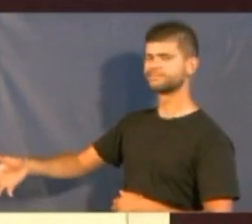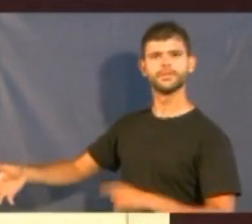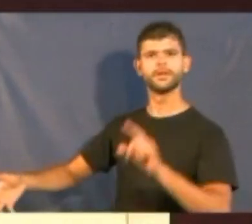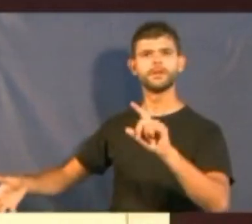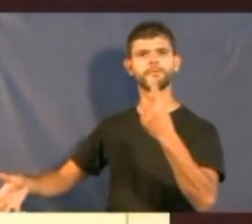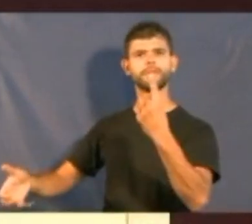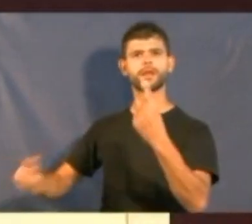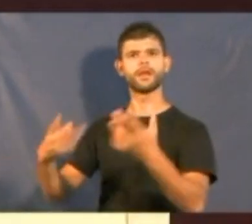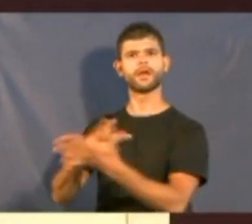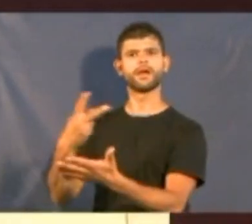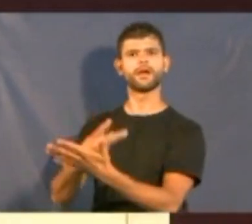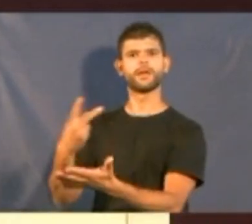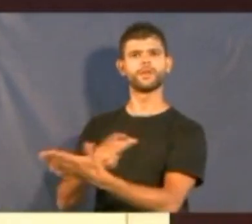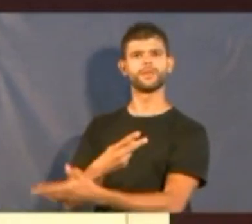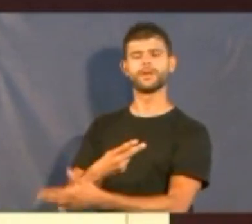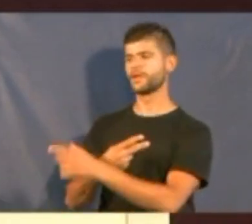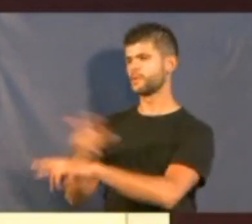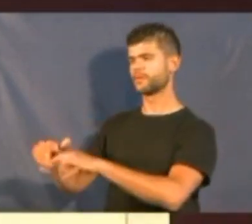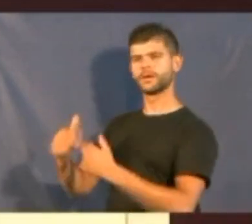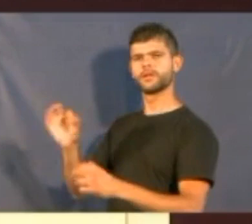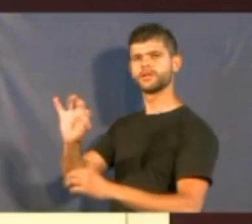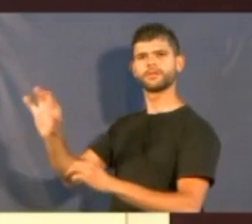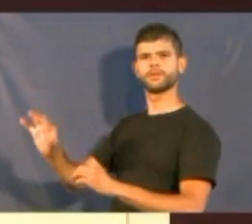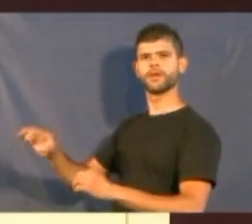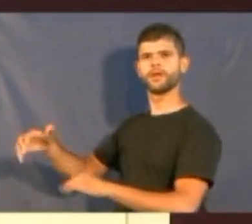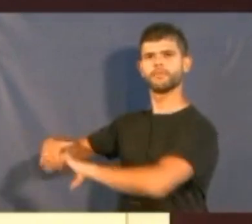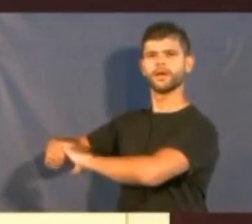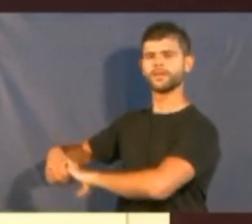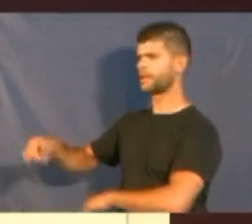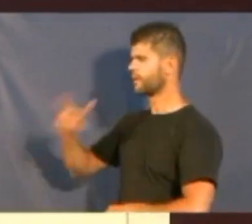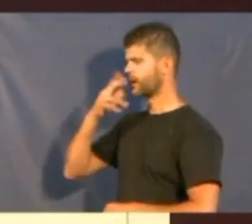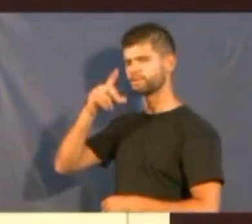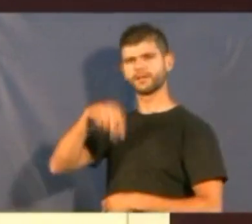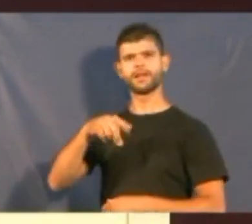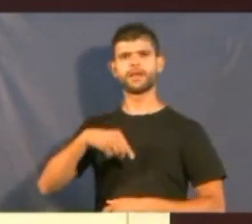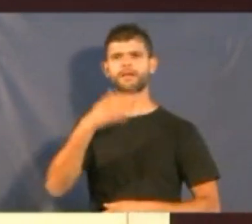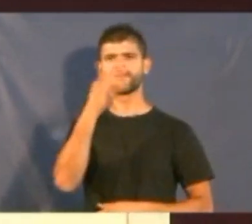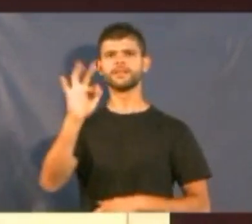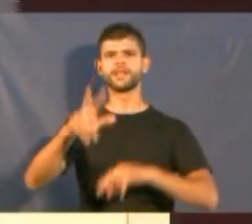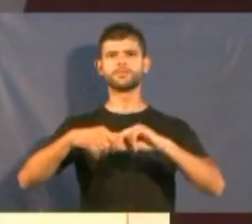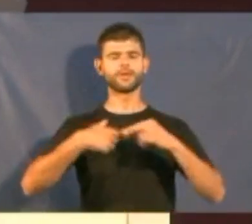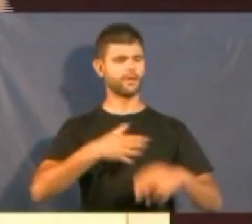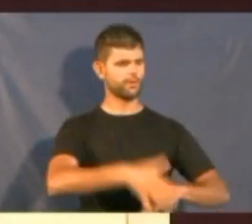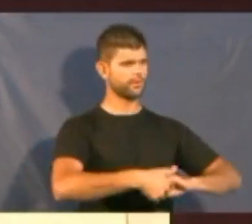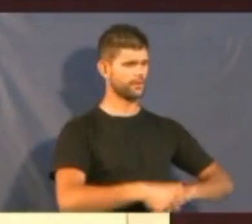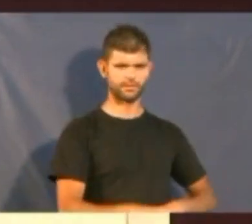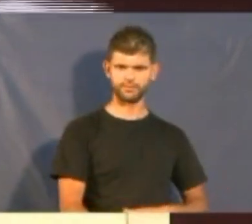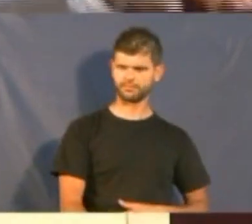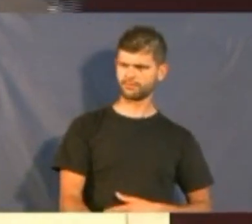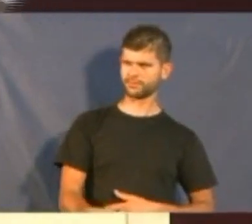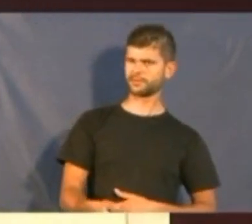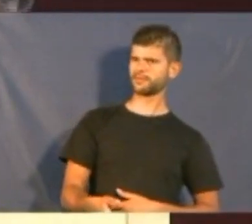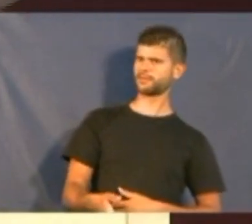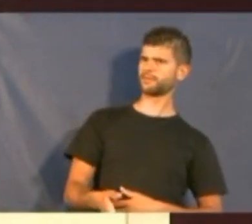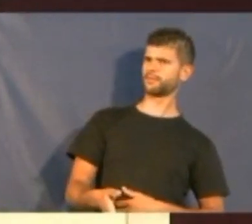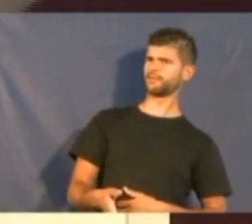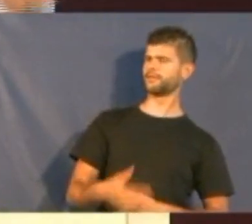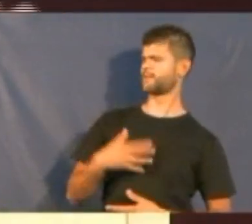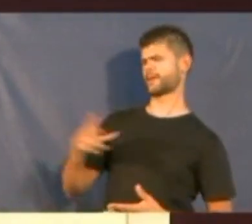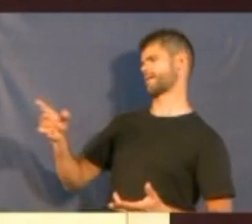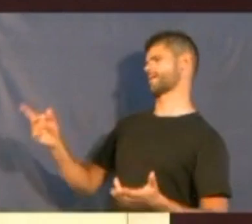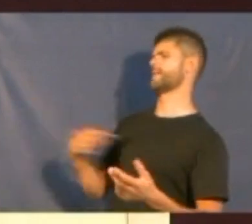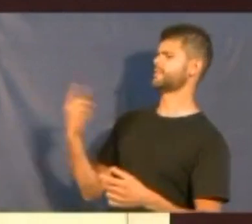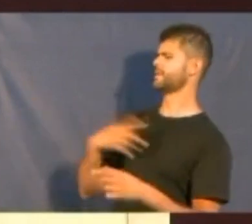Ele devia ser francês, porque eu fiz... Ué? Eu digo, ai, meu Deus, somos todos irmãos. E aí abracei o